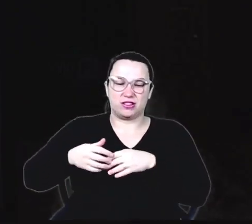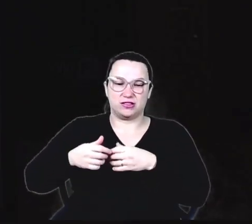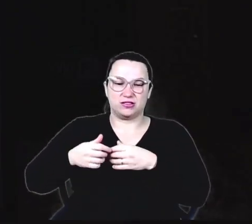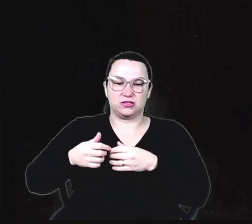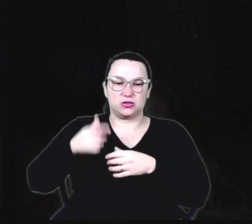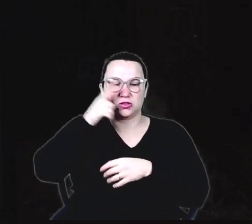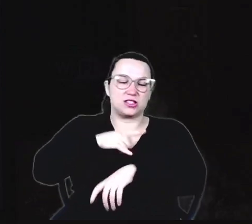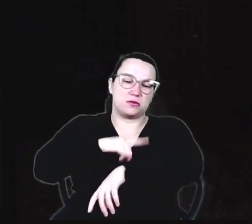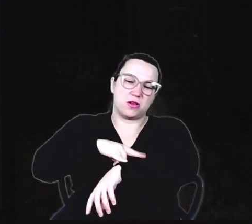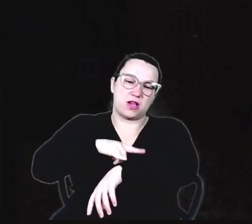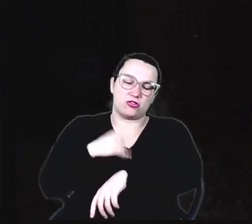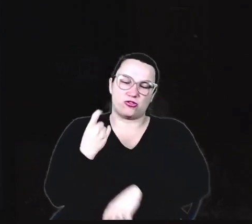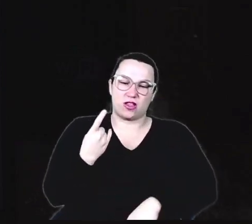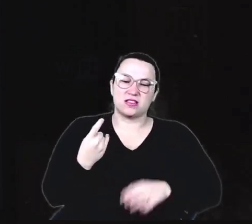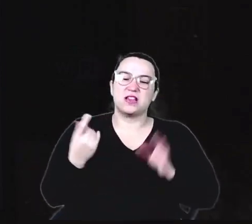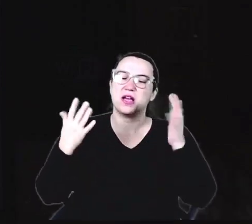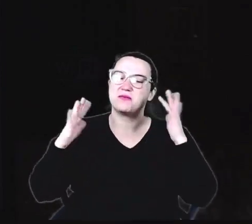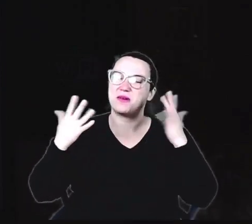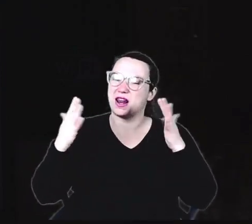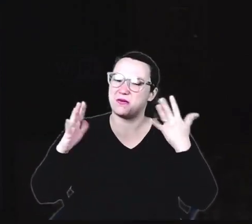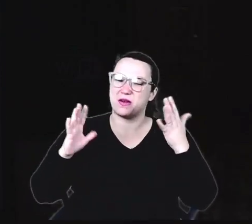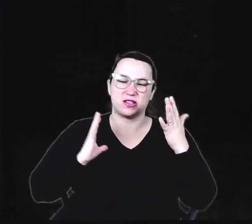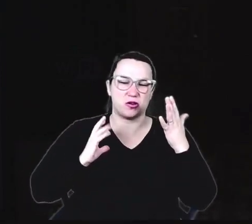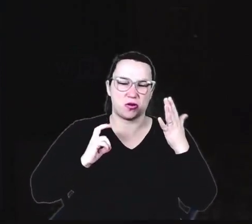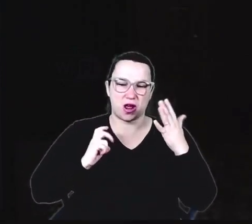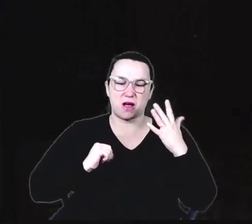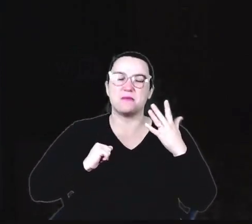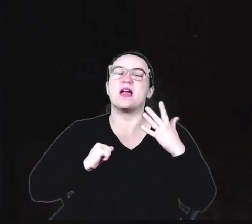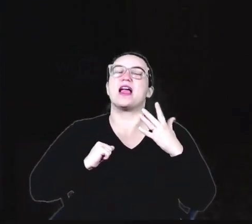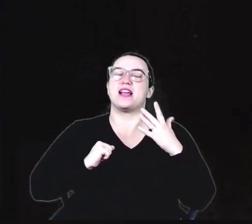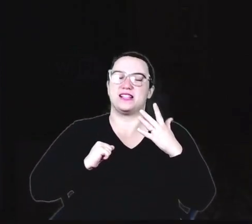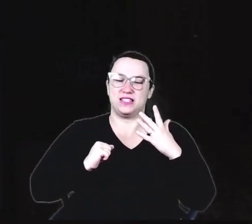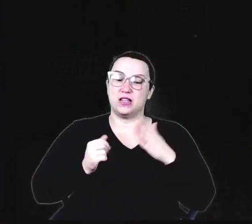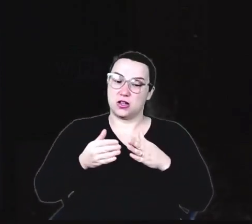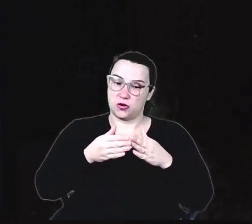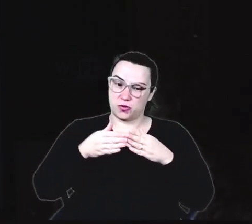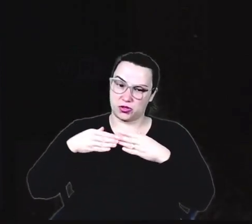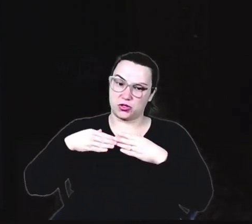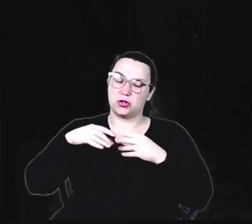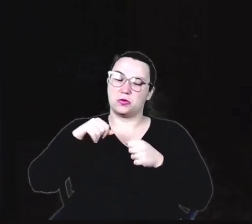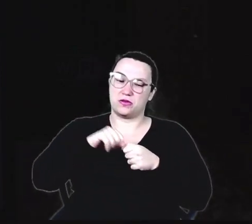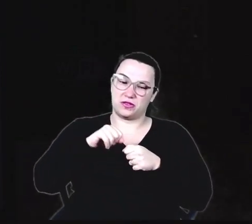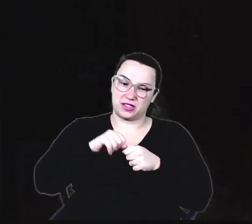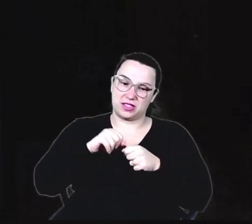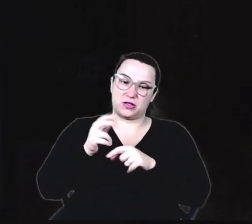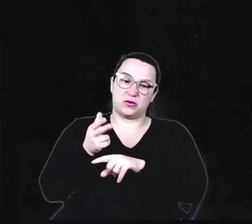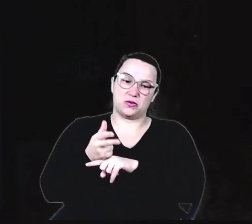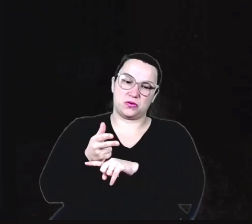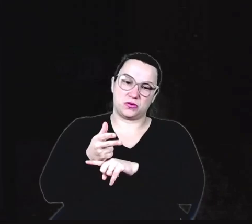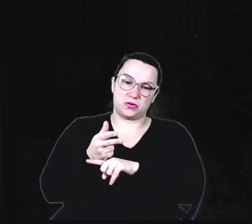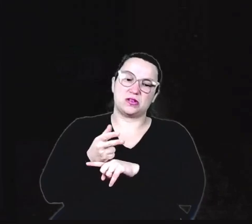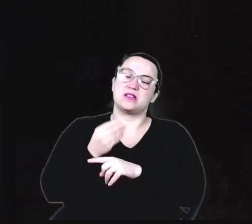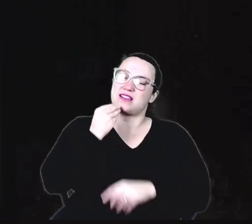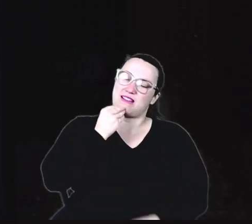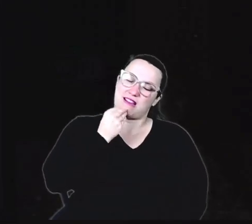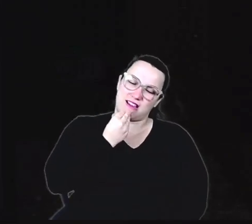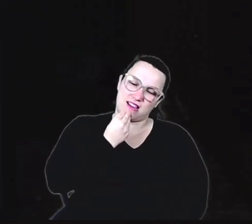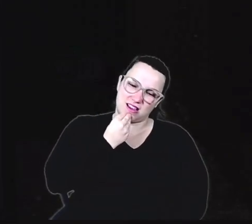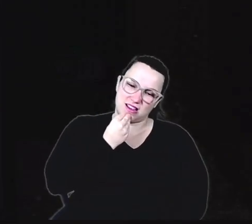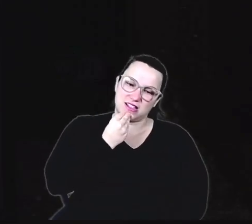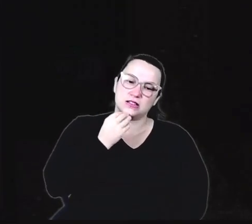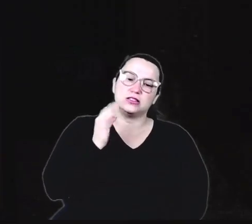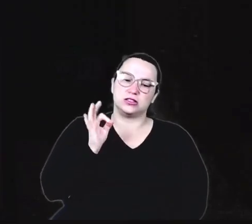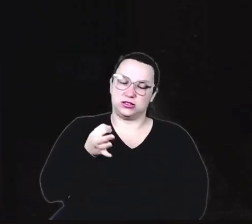amei tudo. Por isso que eu resolvi fazer o vídeo. pedi para que pudesse fazer com você esse vídeo. Porque... Temos que